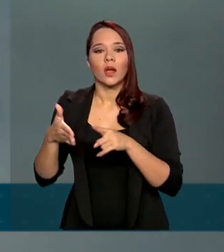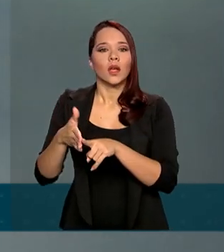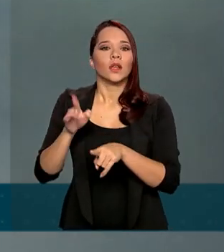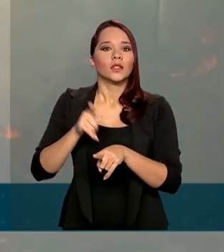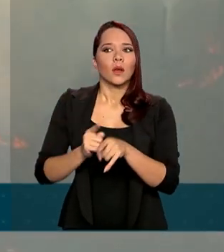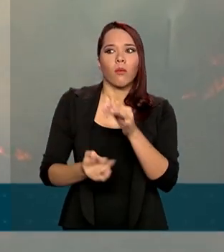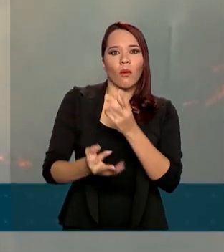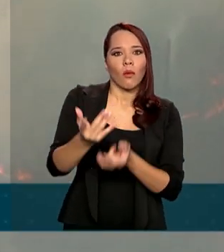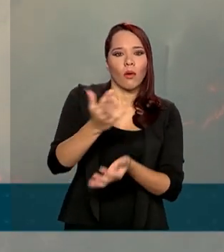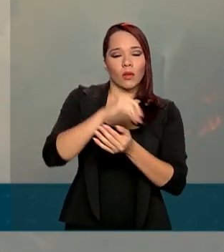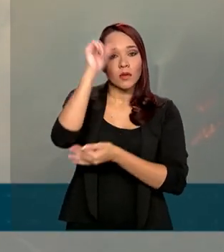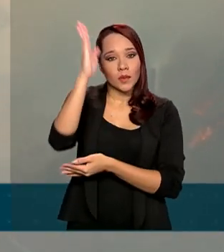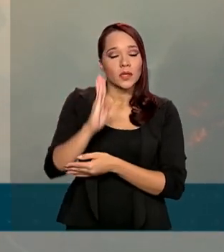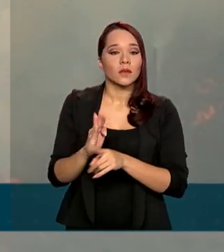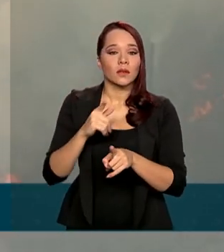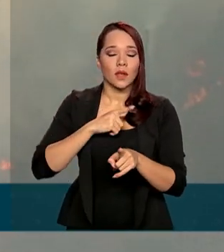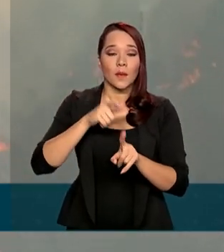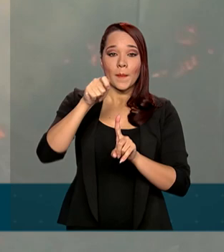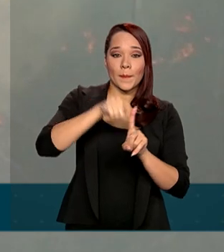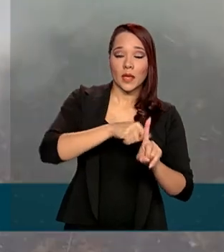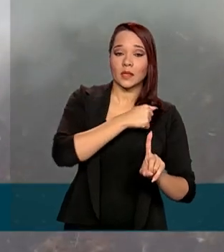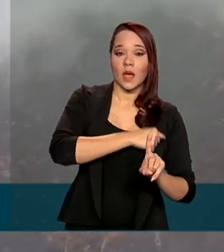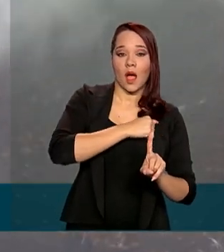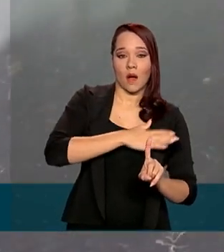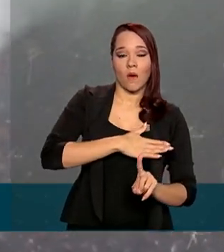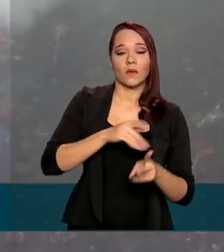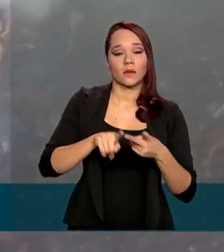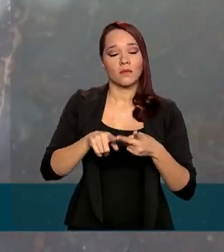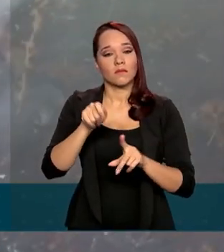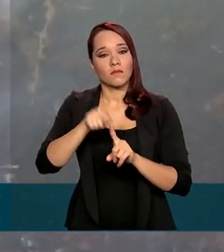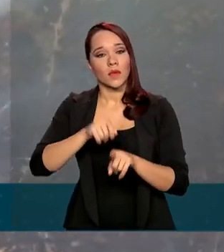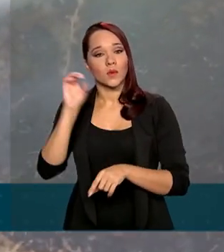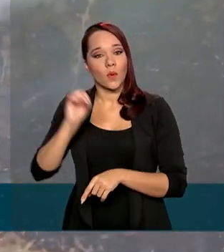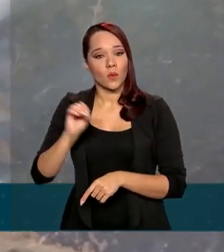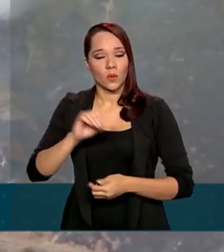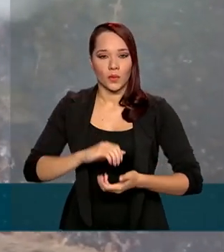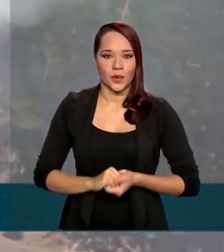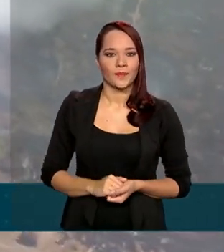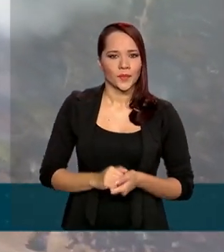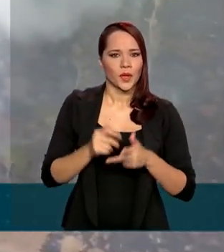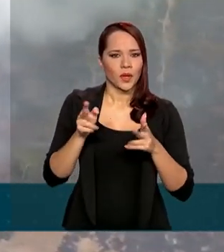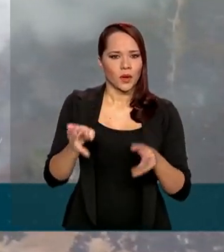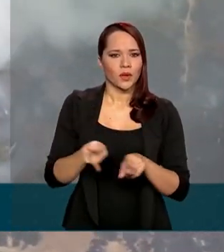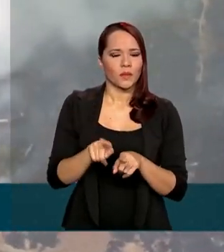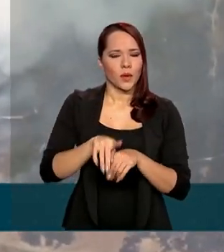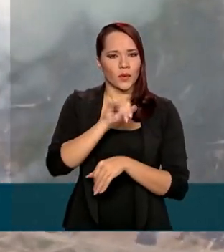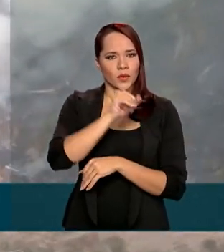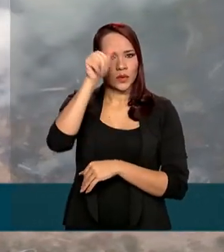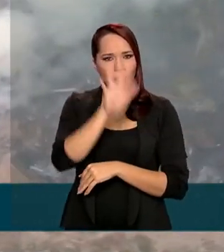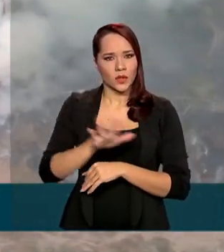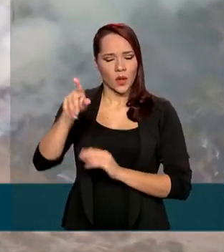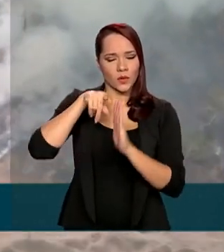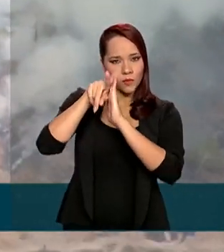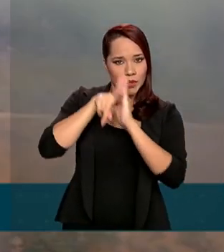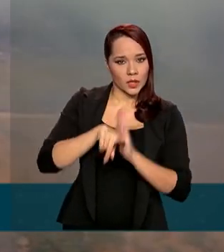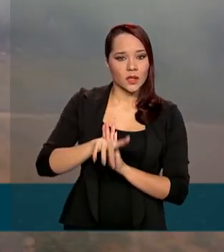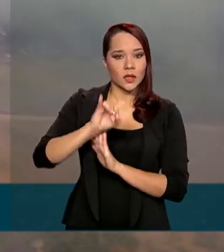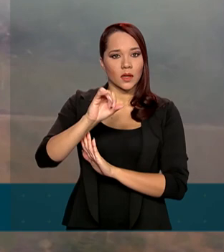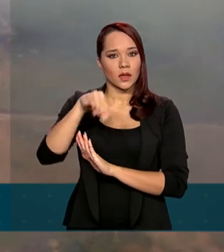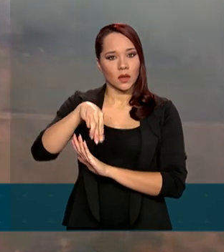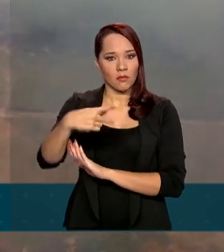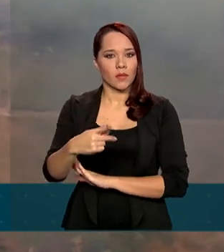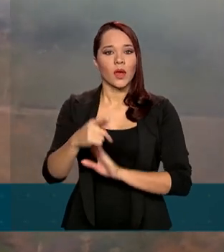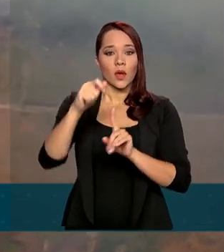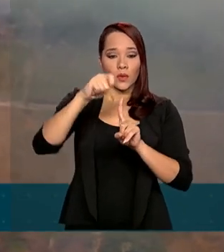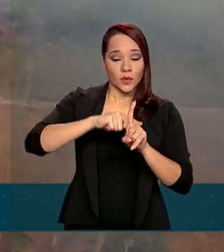queimada no país ocorre entre os meses de agosto e outubro. E, de acordo com o Instituto Nacional de Pesquisas Espaciais, o INPE, os